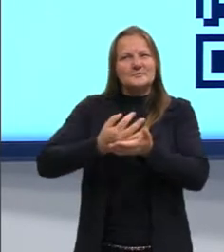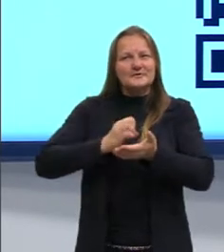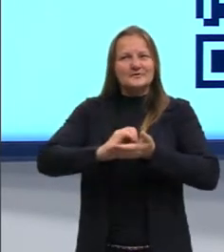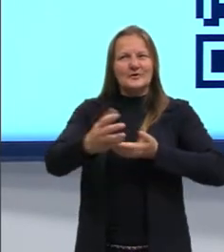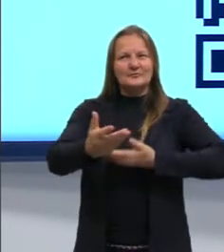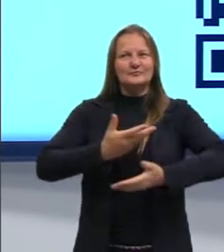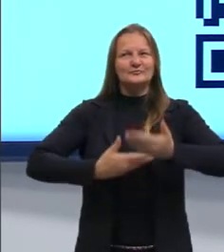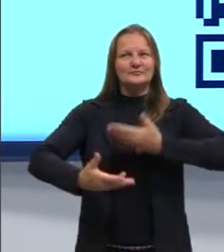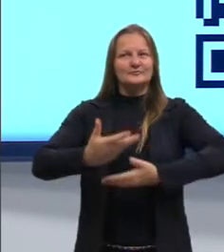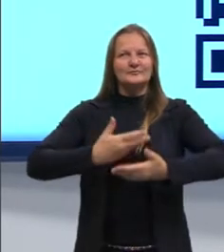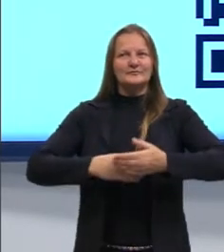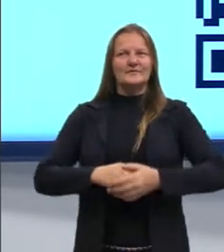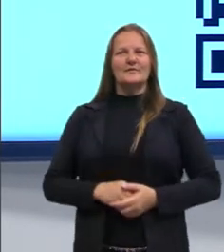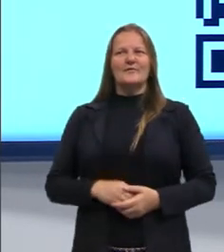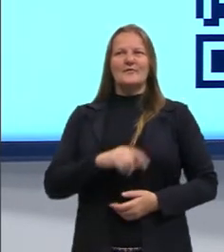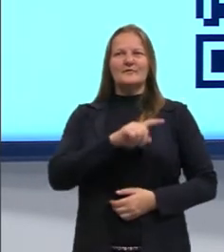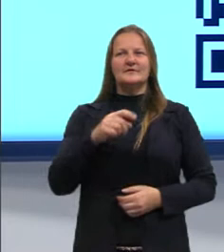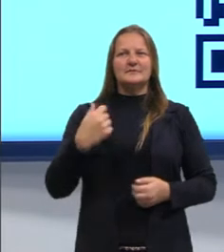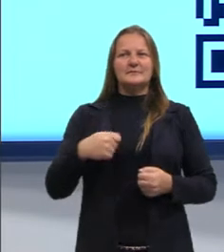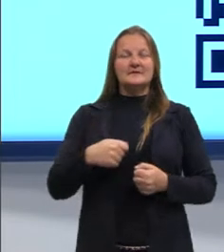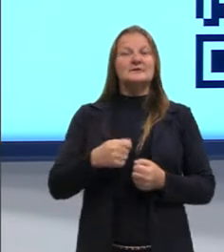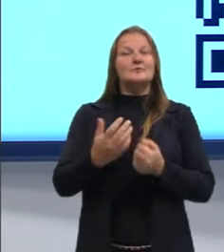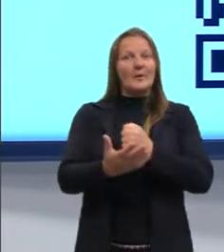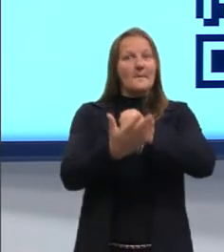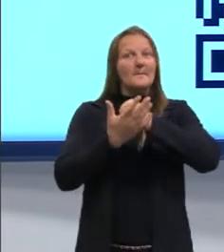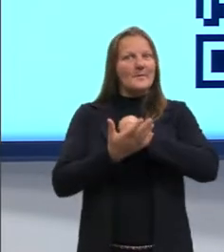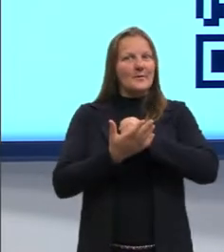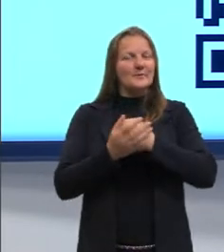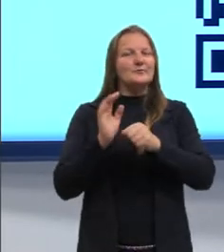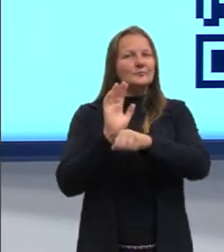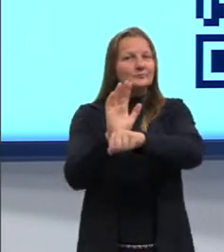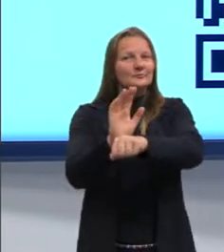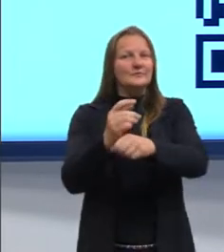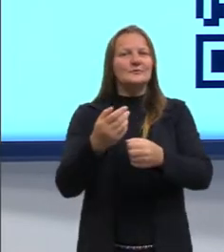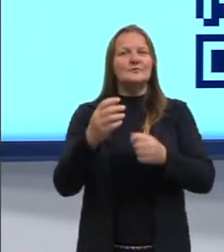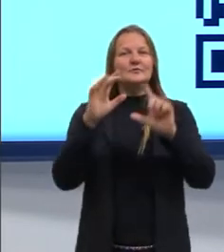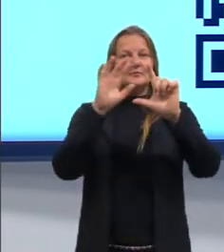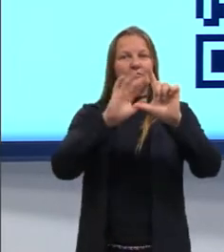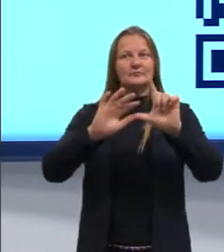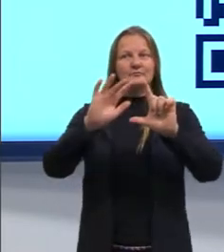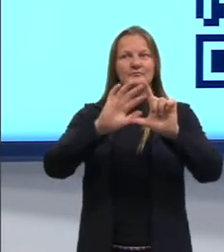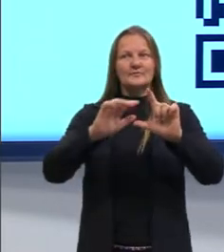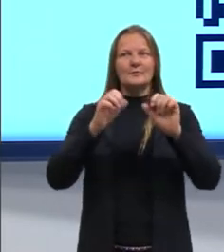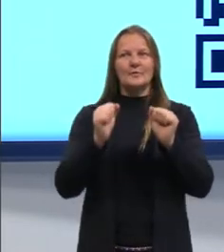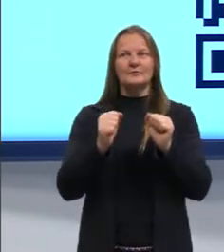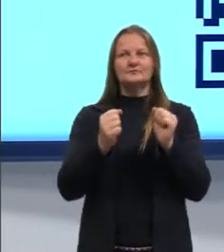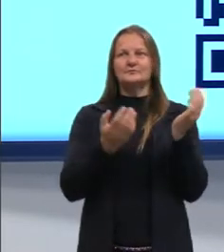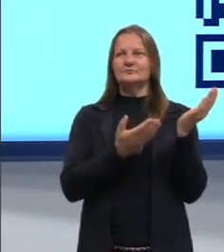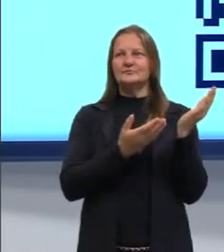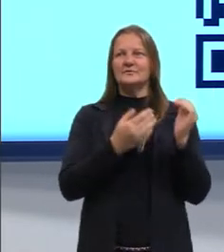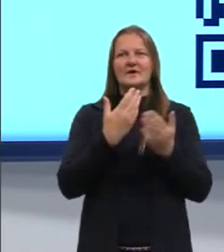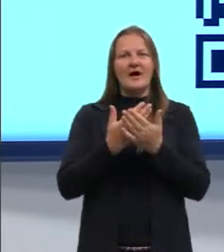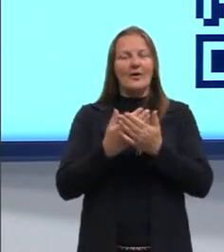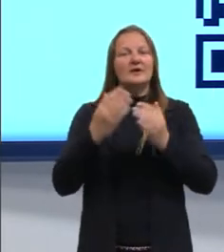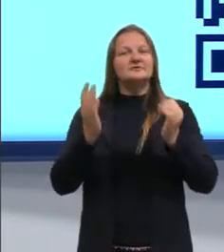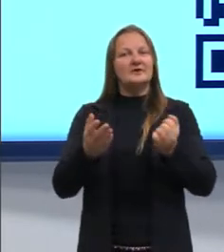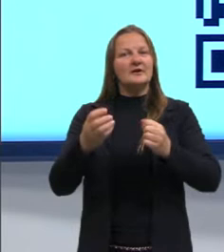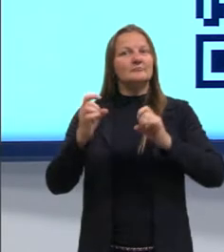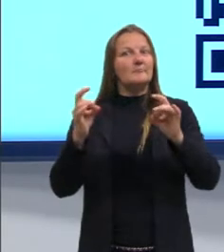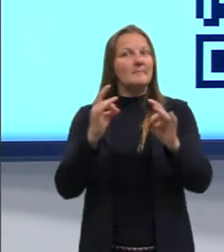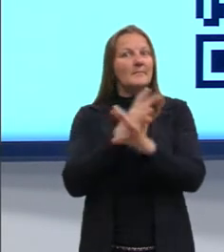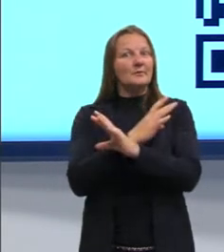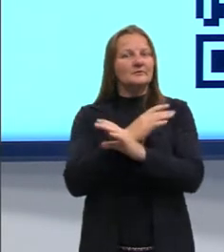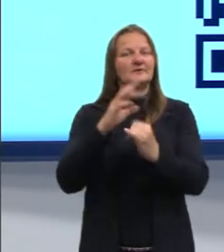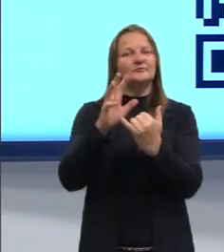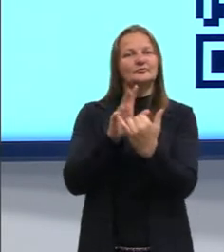questão que vocês precisam de ajuda e ali no QR Code para assistir as aulas que já estão disponíveis lá